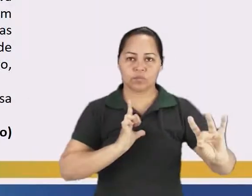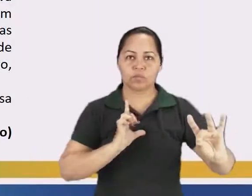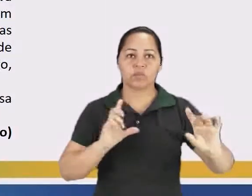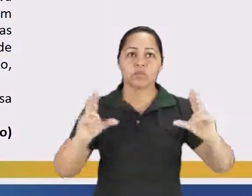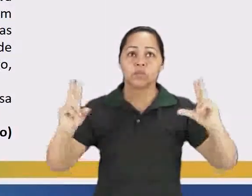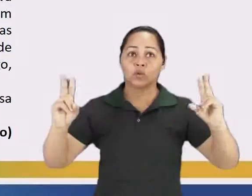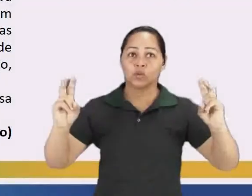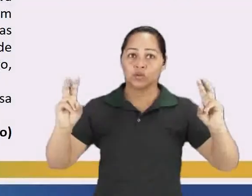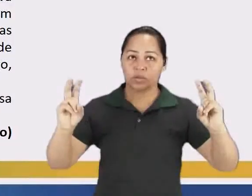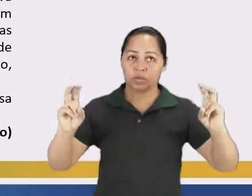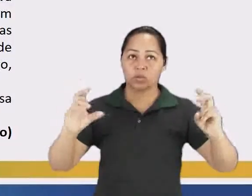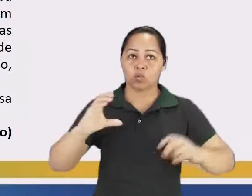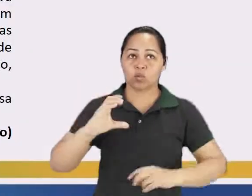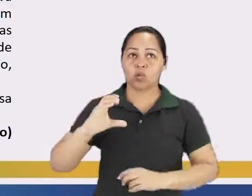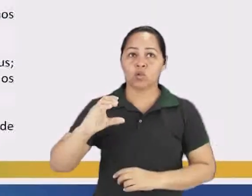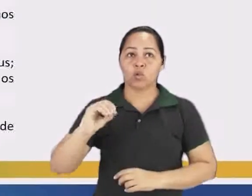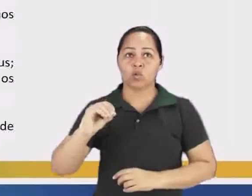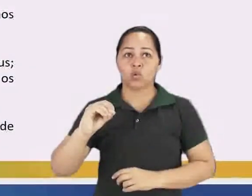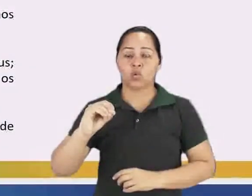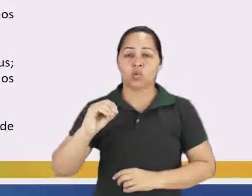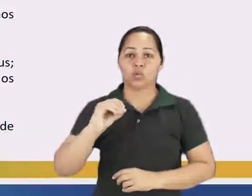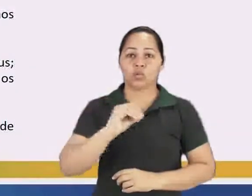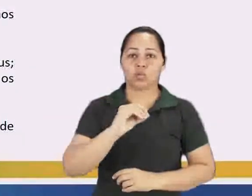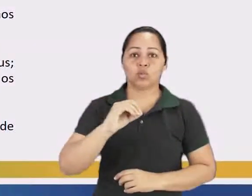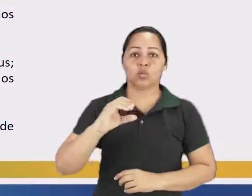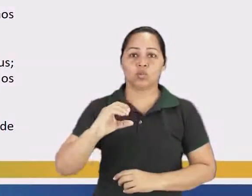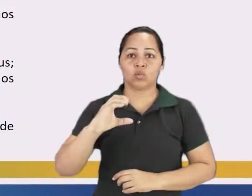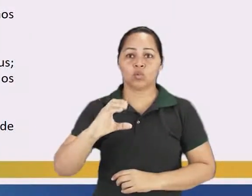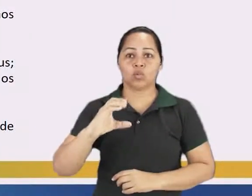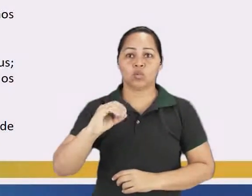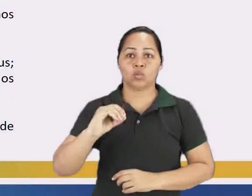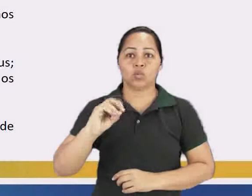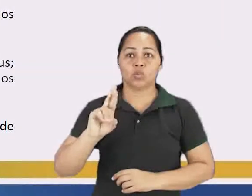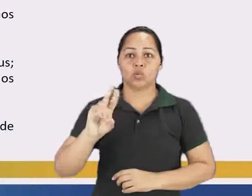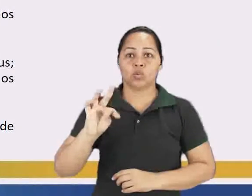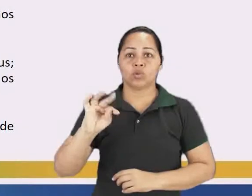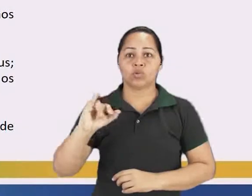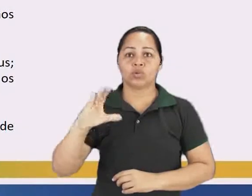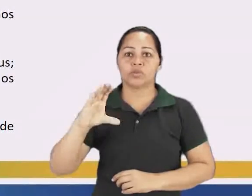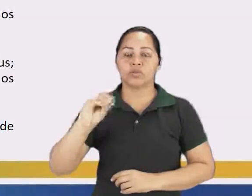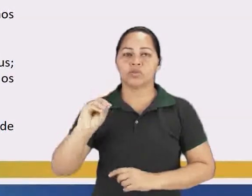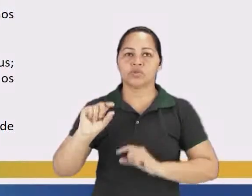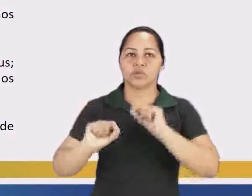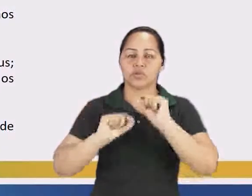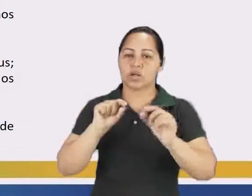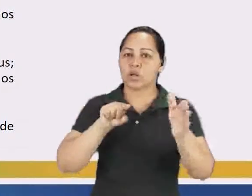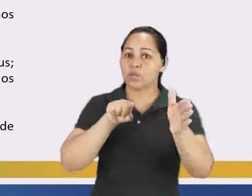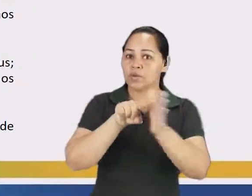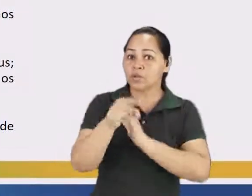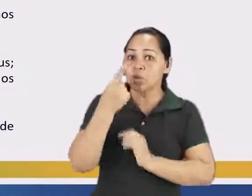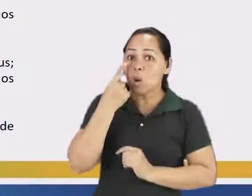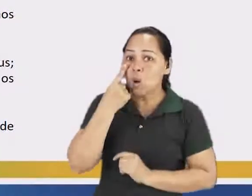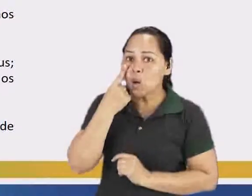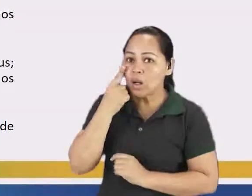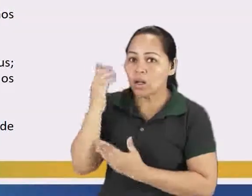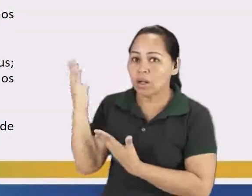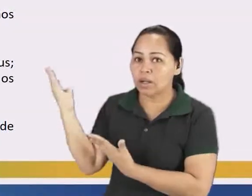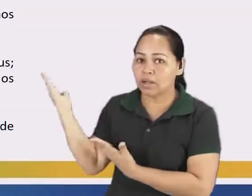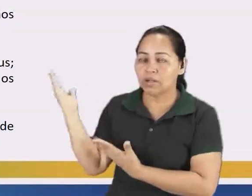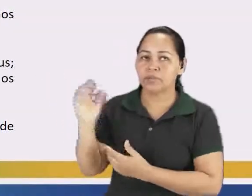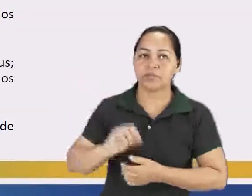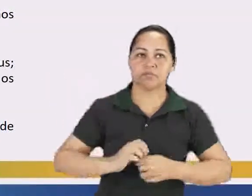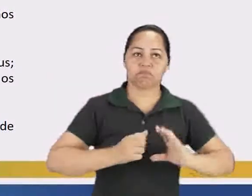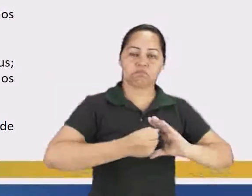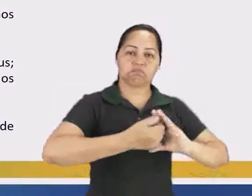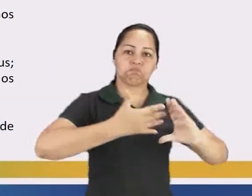Curtiço, que caiu no Unifesp, Universidade de São Paulo. Tá? Aí pergunta. Só olha o anunciado. O